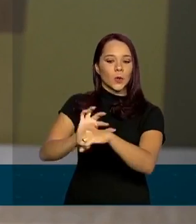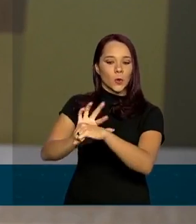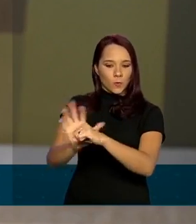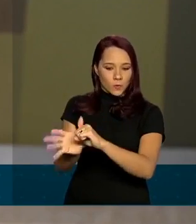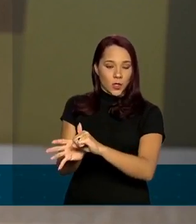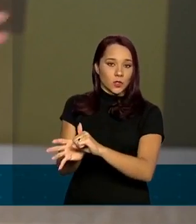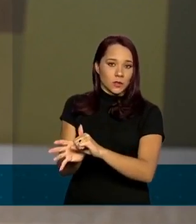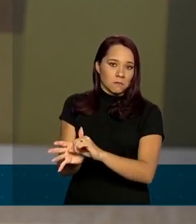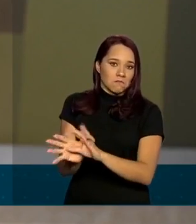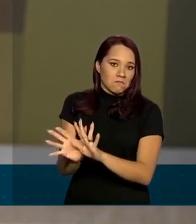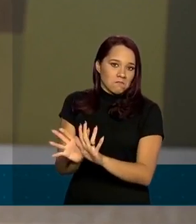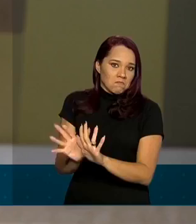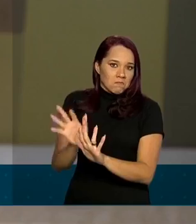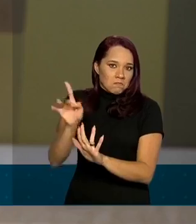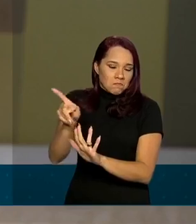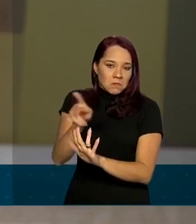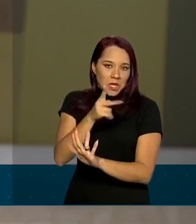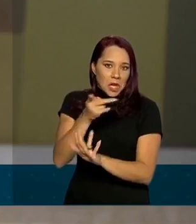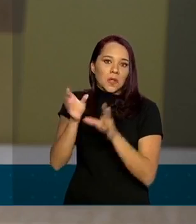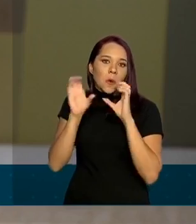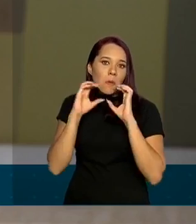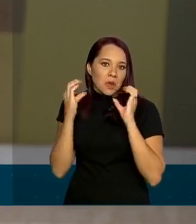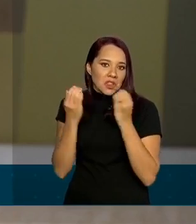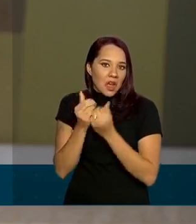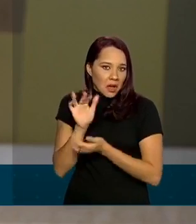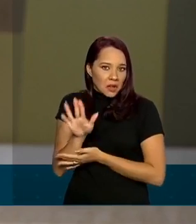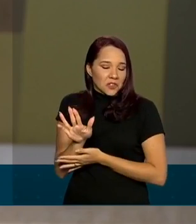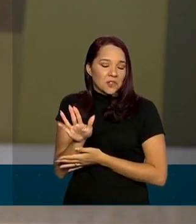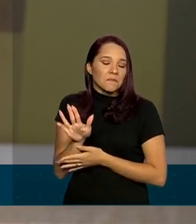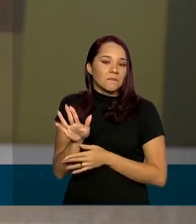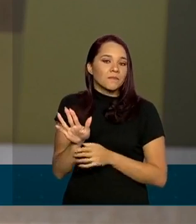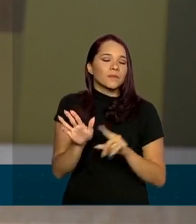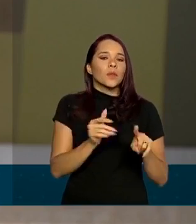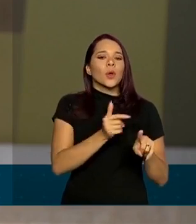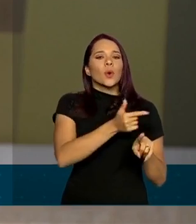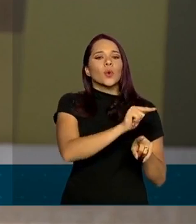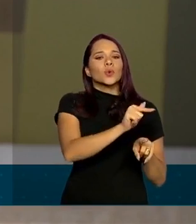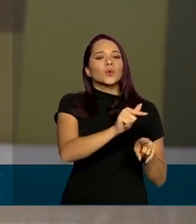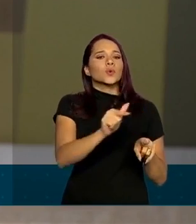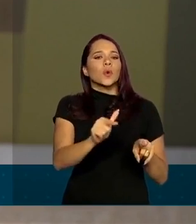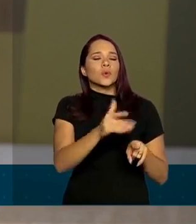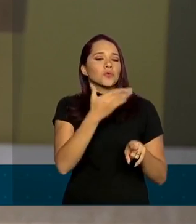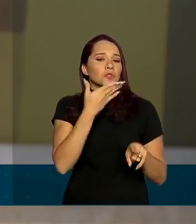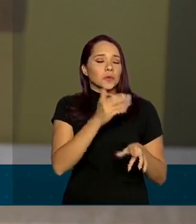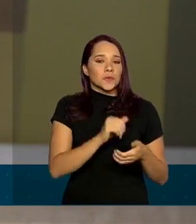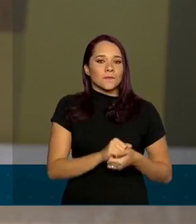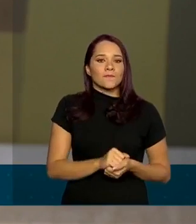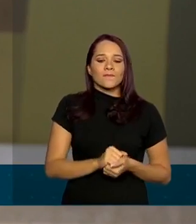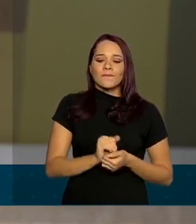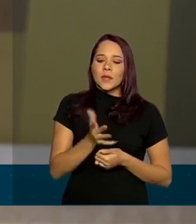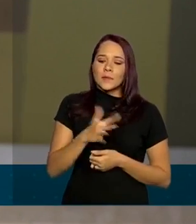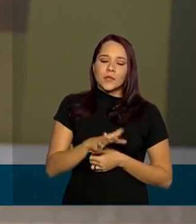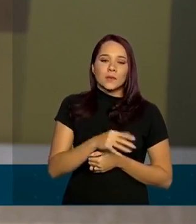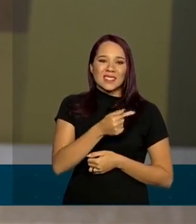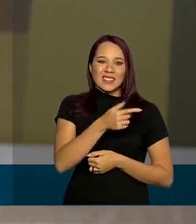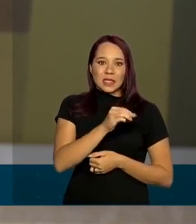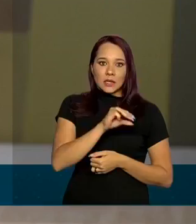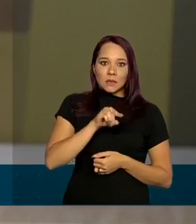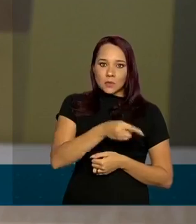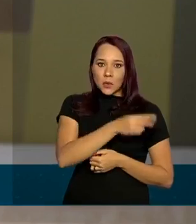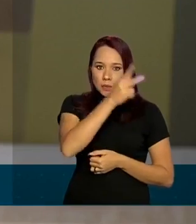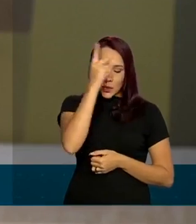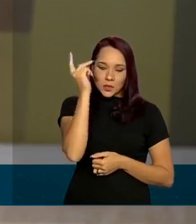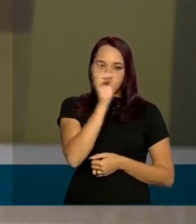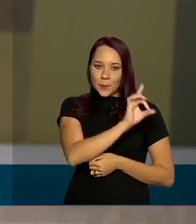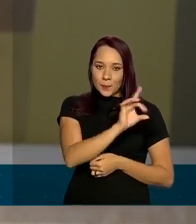-19 no caso os comunitários ou dos outros tipos e o mínimo de 70 mil pessoas